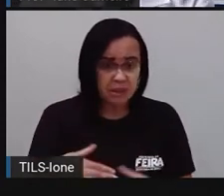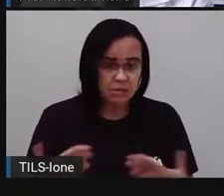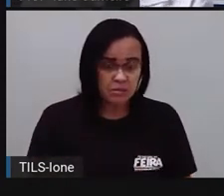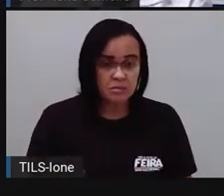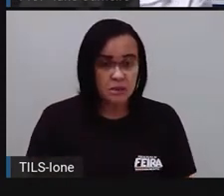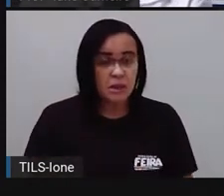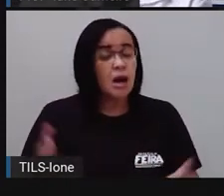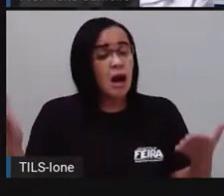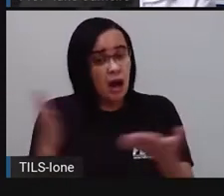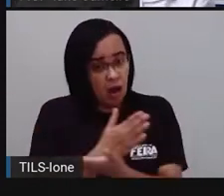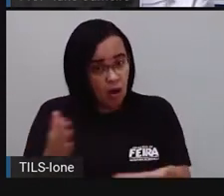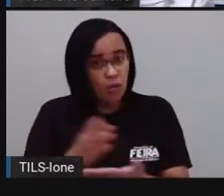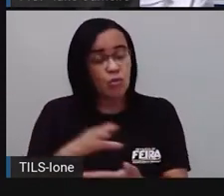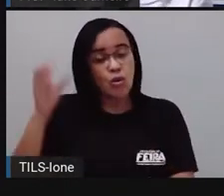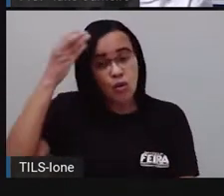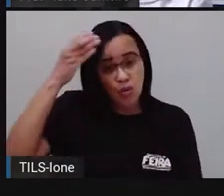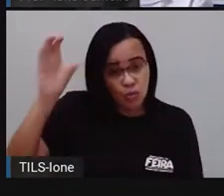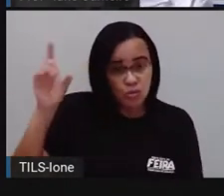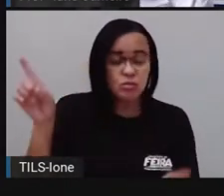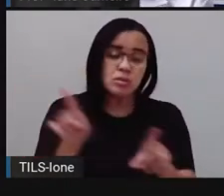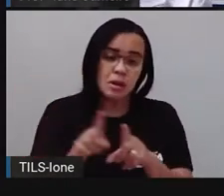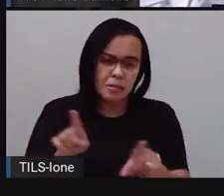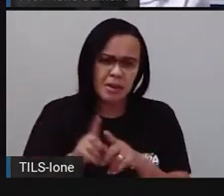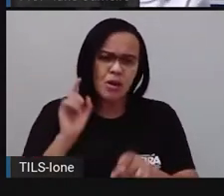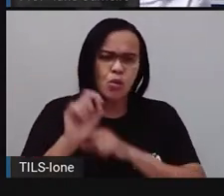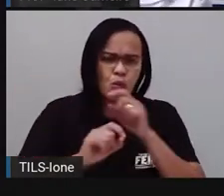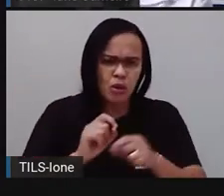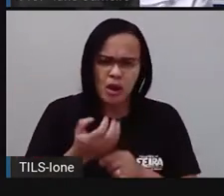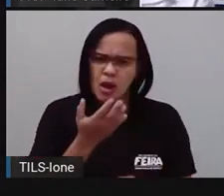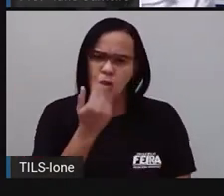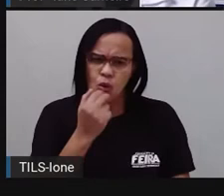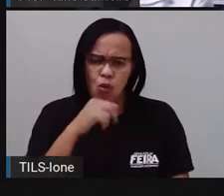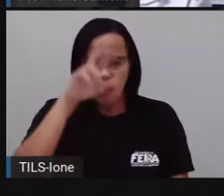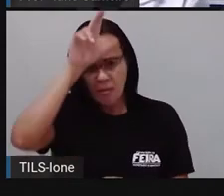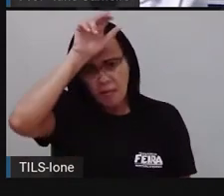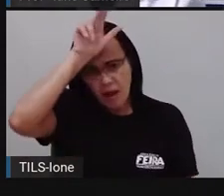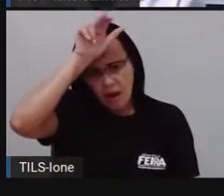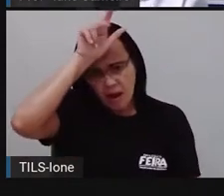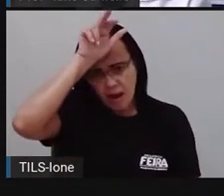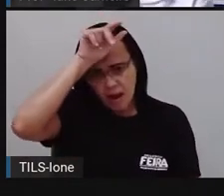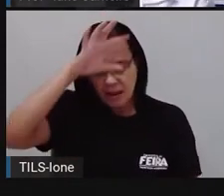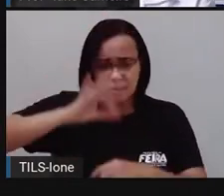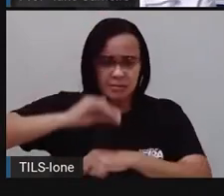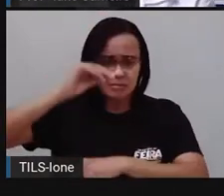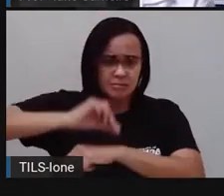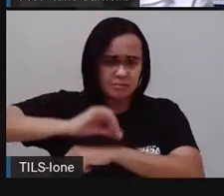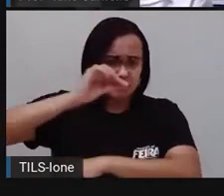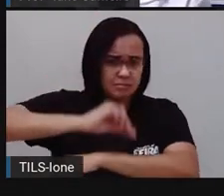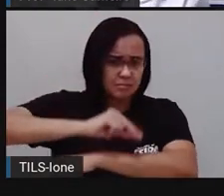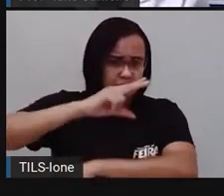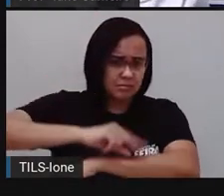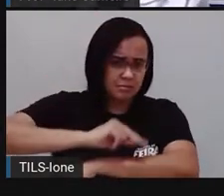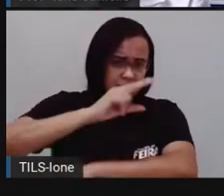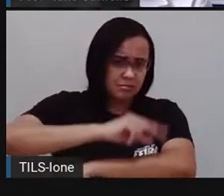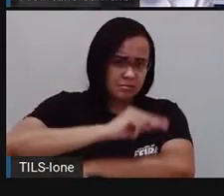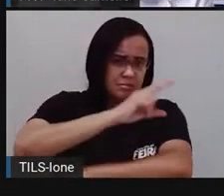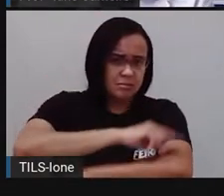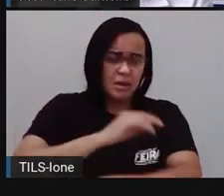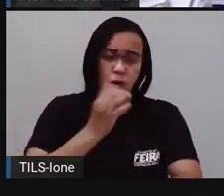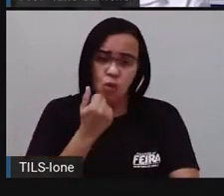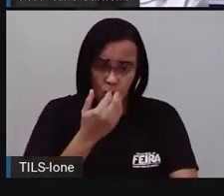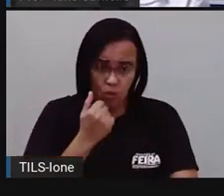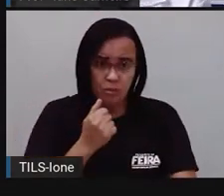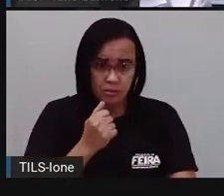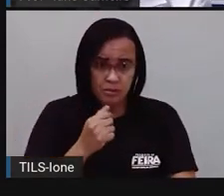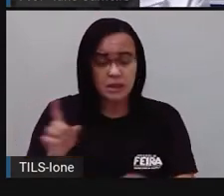gafanhoto, né? Faz parte da cultura dessa sociedade. Tem culturas, por exemplo, que você não pode entrar em